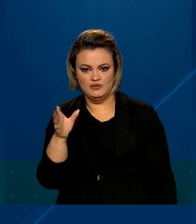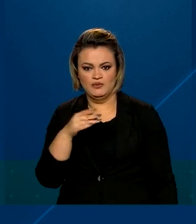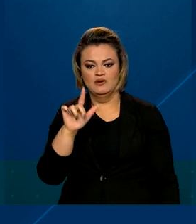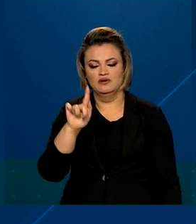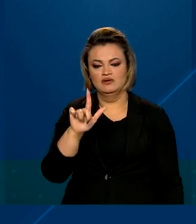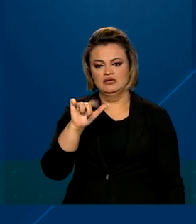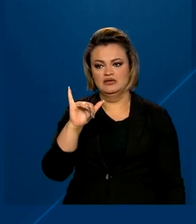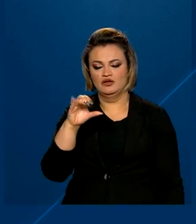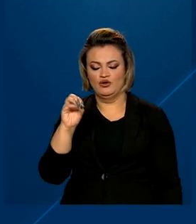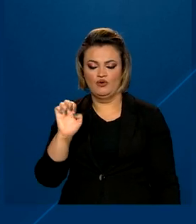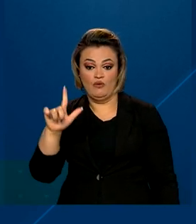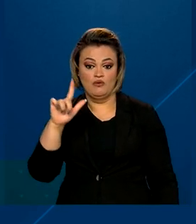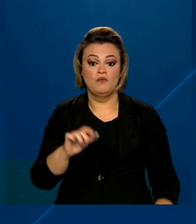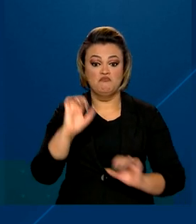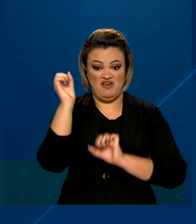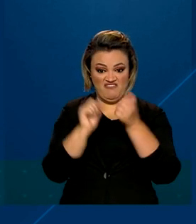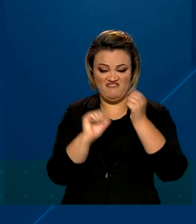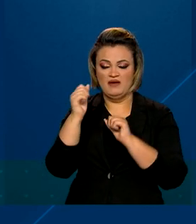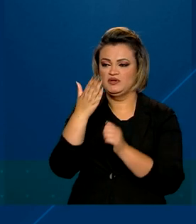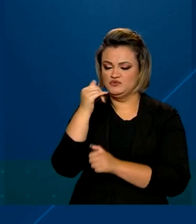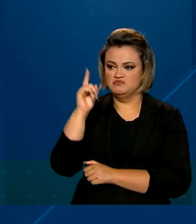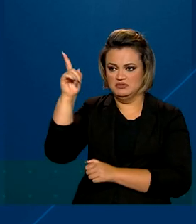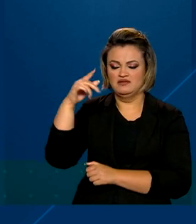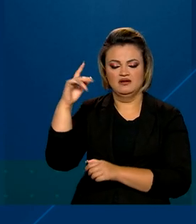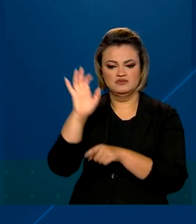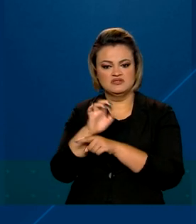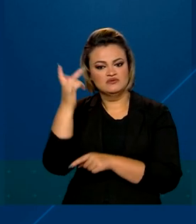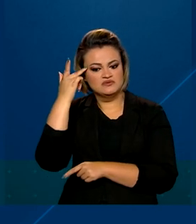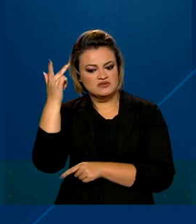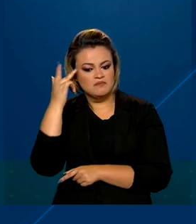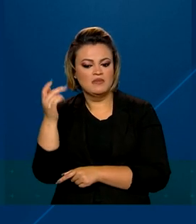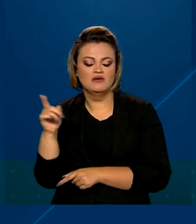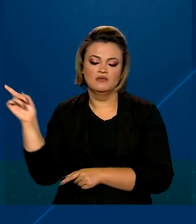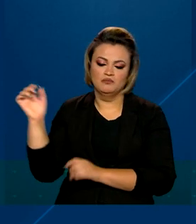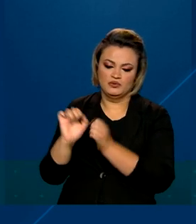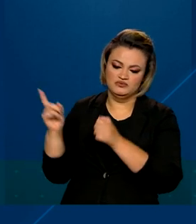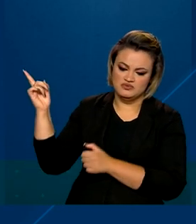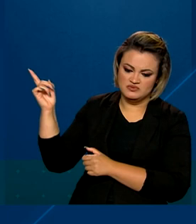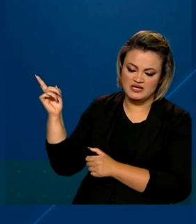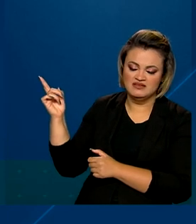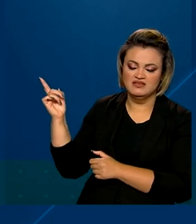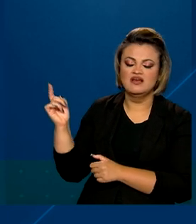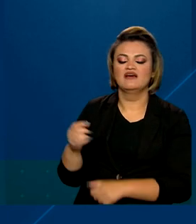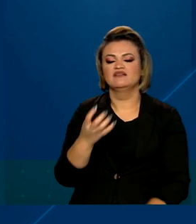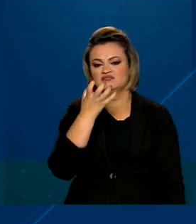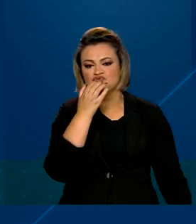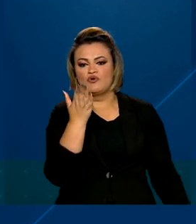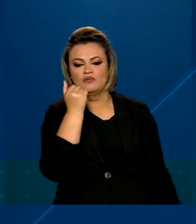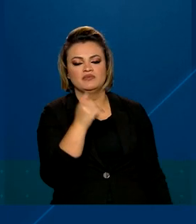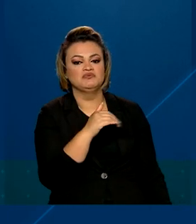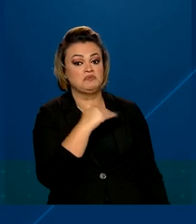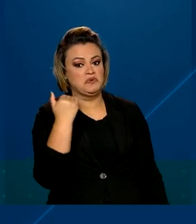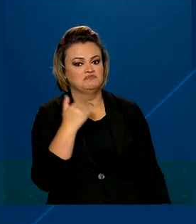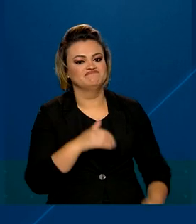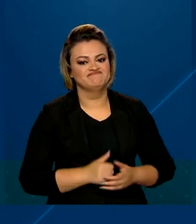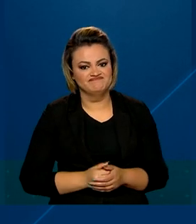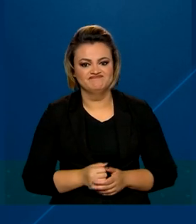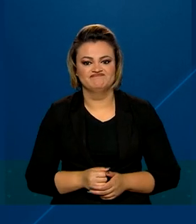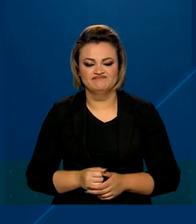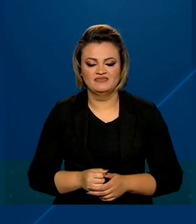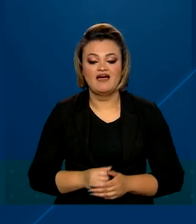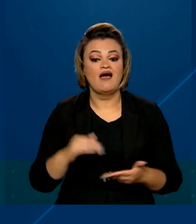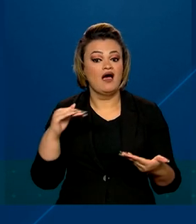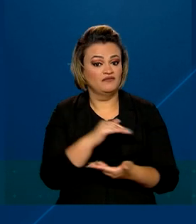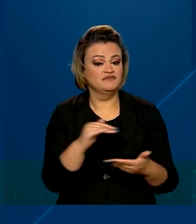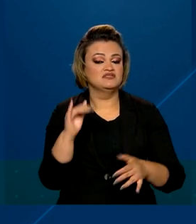animais em São Paulo. 54 animais morreram após comerem dos supostos petiscos envenenados. Um alerta